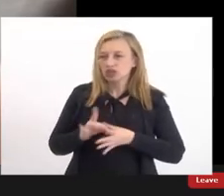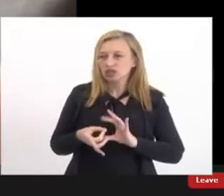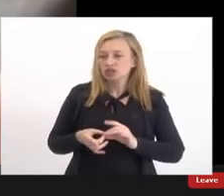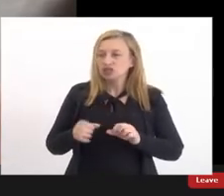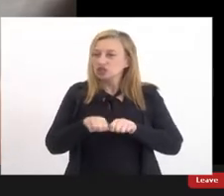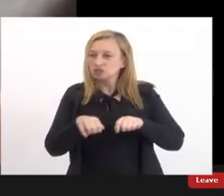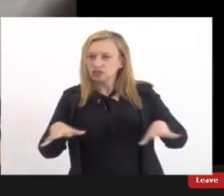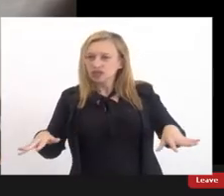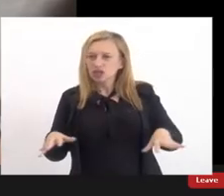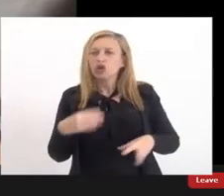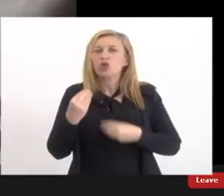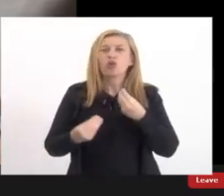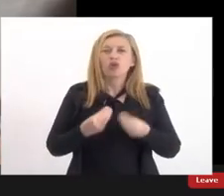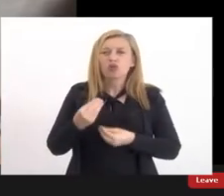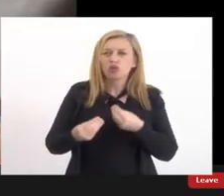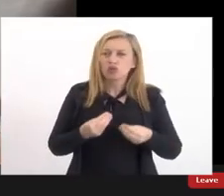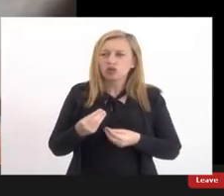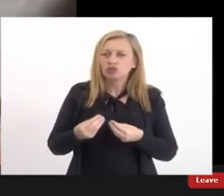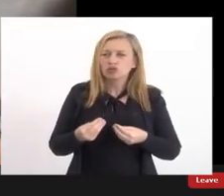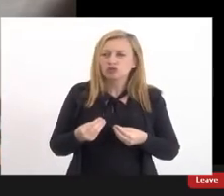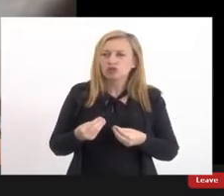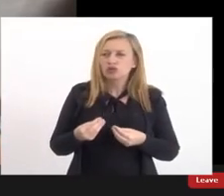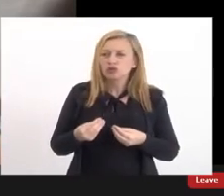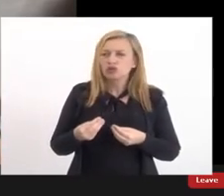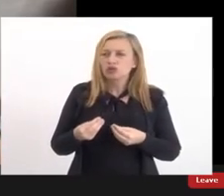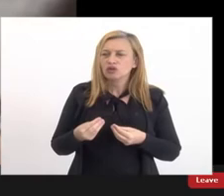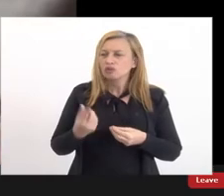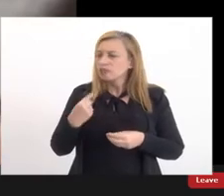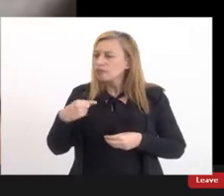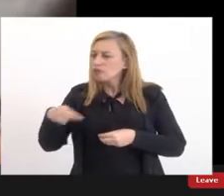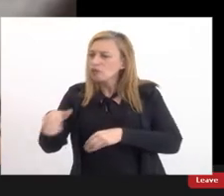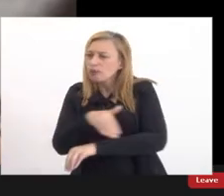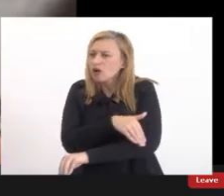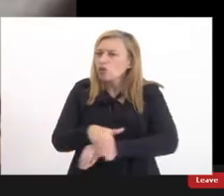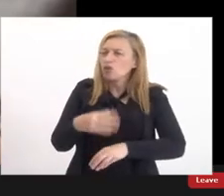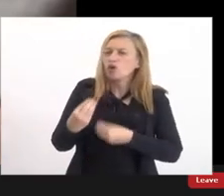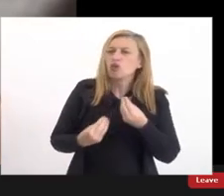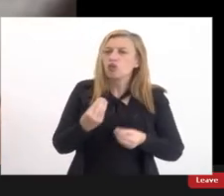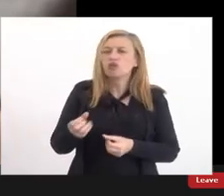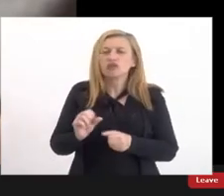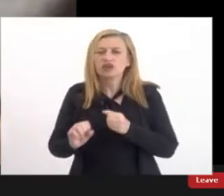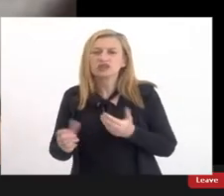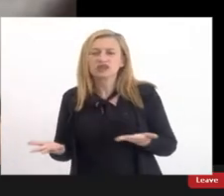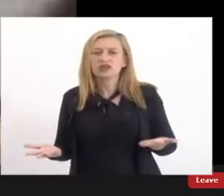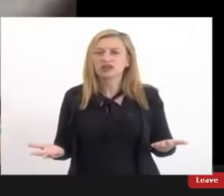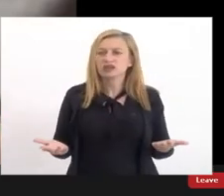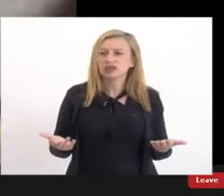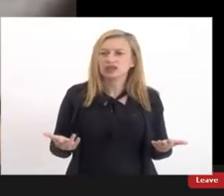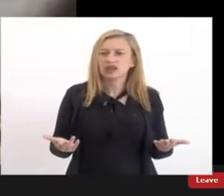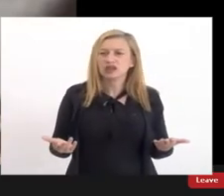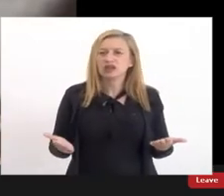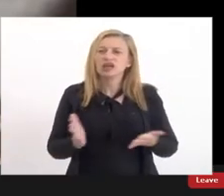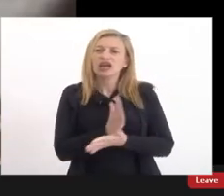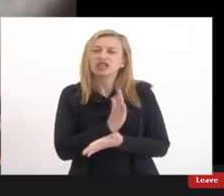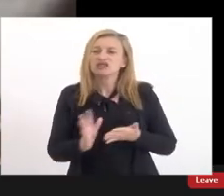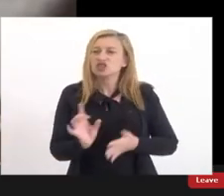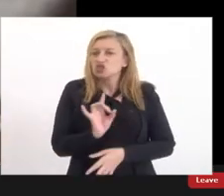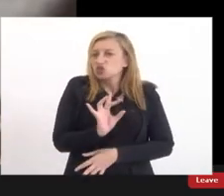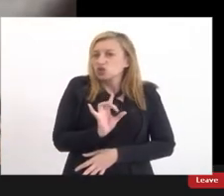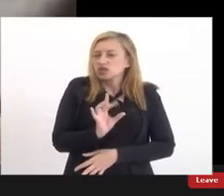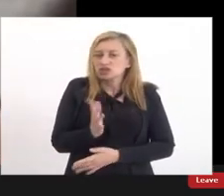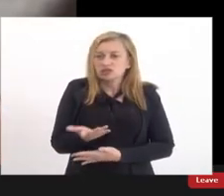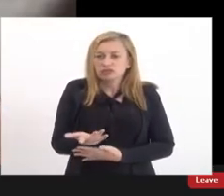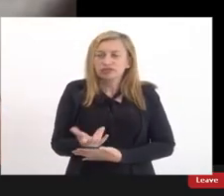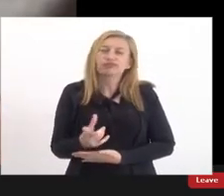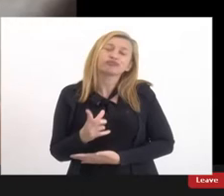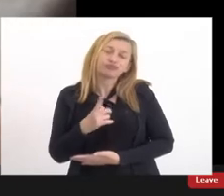pandemia como que eu vou para o tete a tete como que eu vou para a rua como é que eu faço isso né muitas vezes sozinho porque